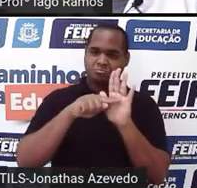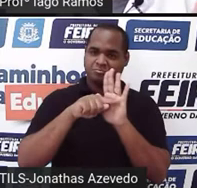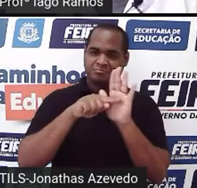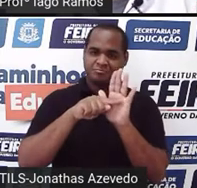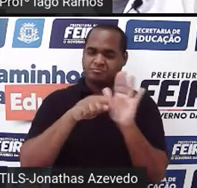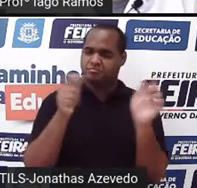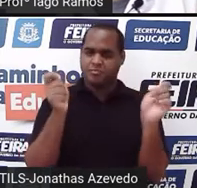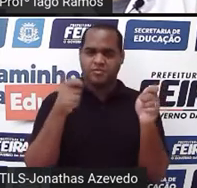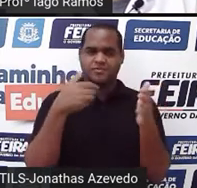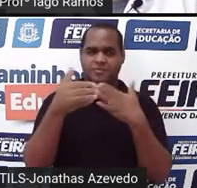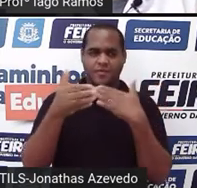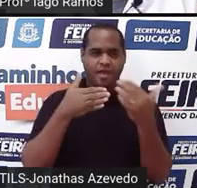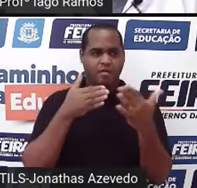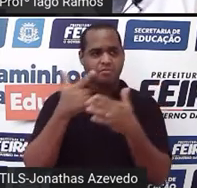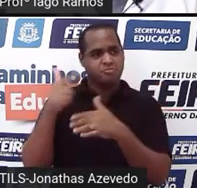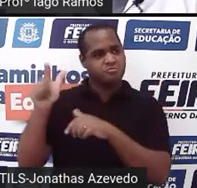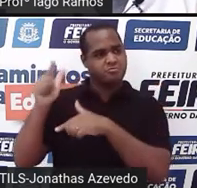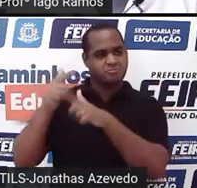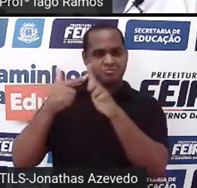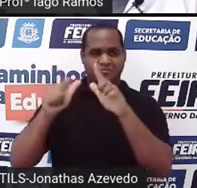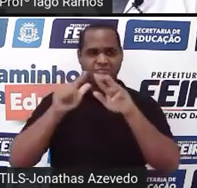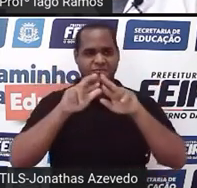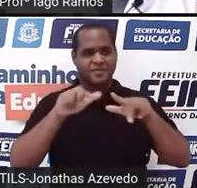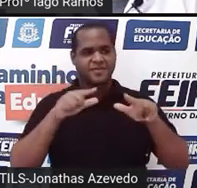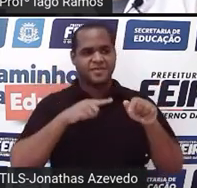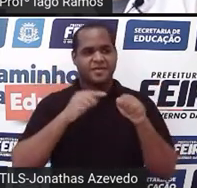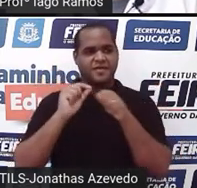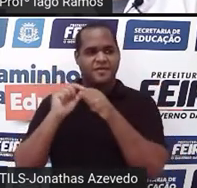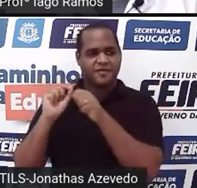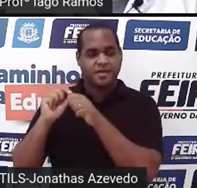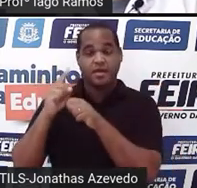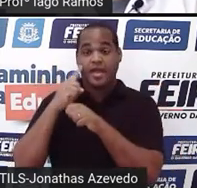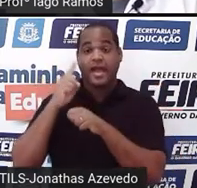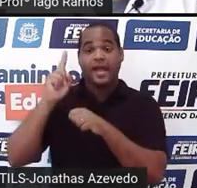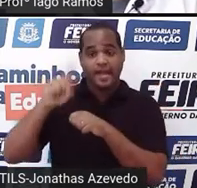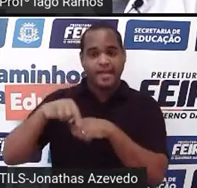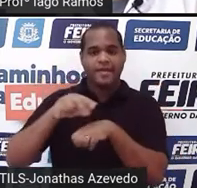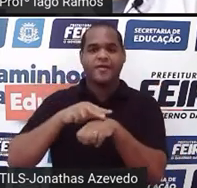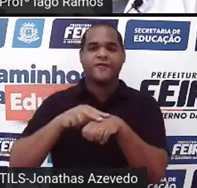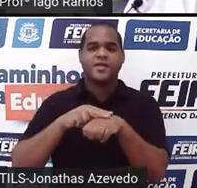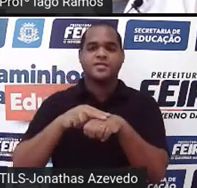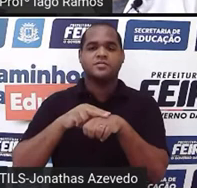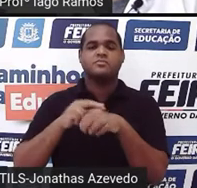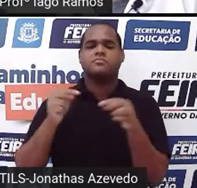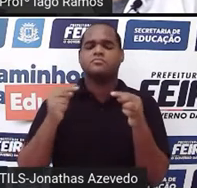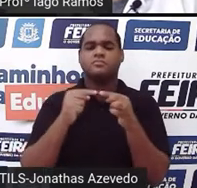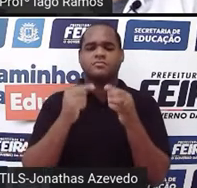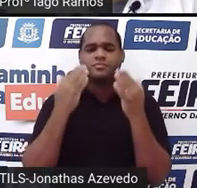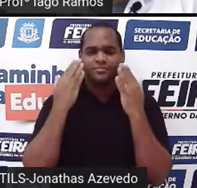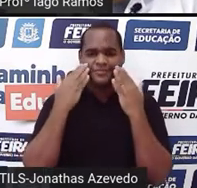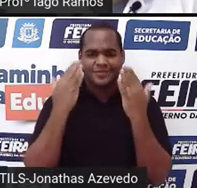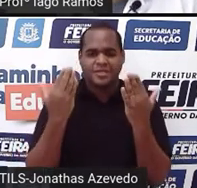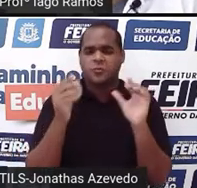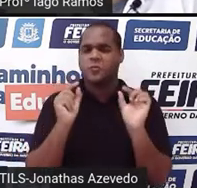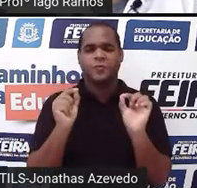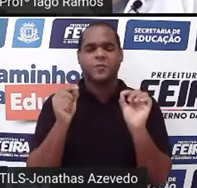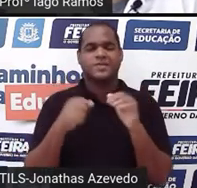qual pesquisa foi feita, o setor verde corresponde ao quê?